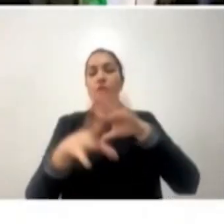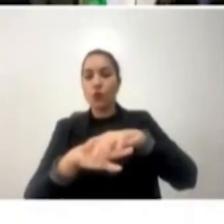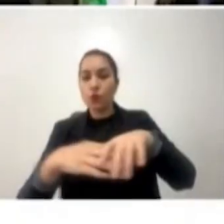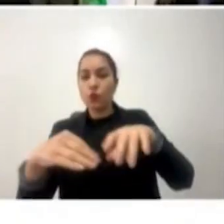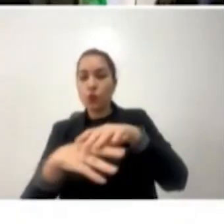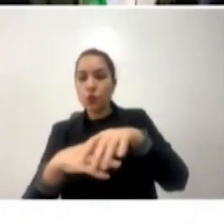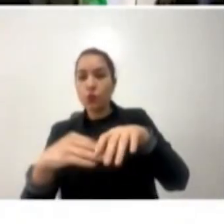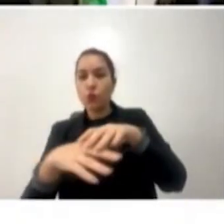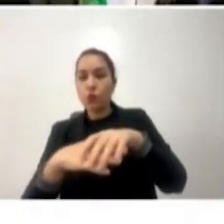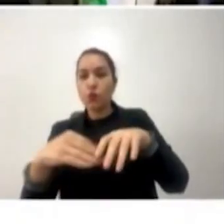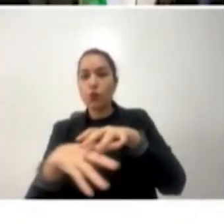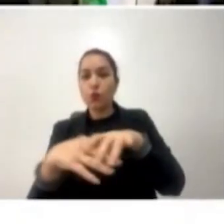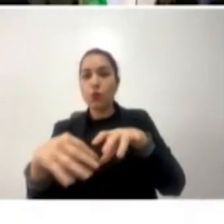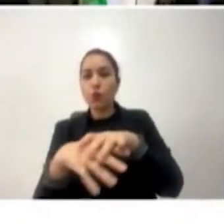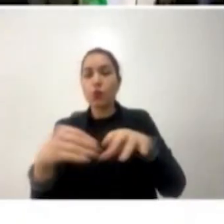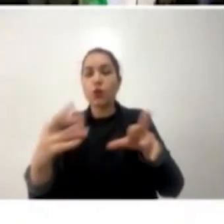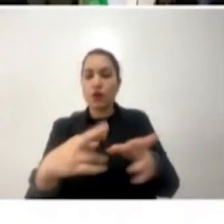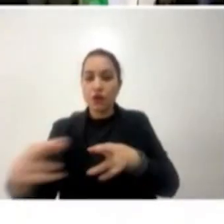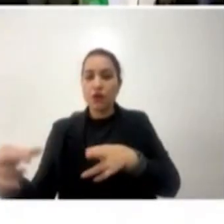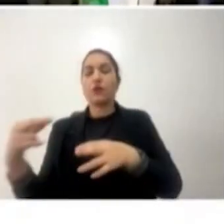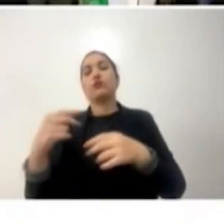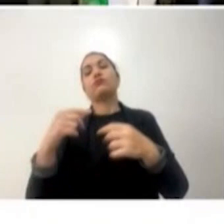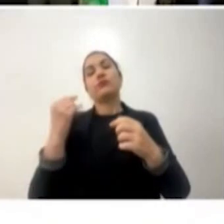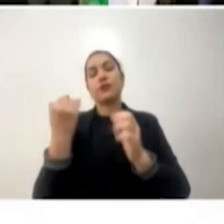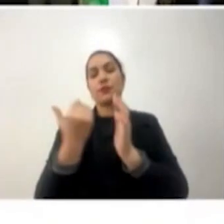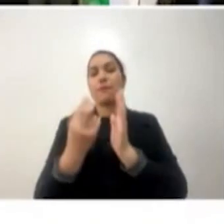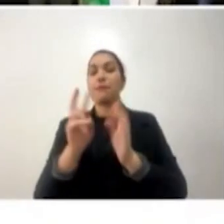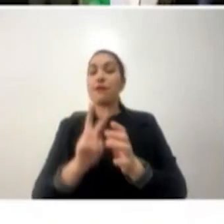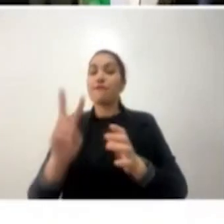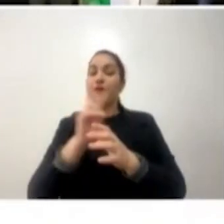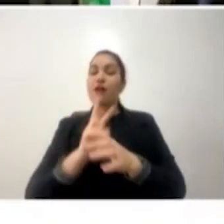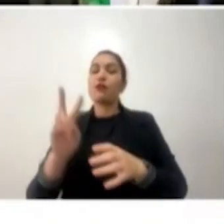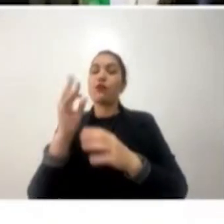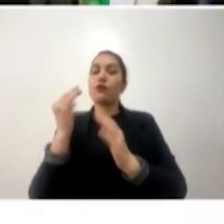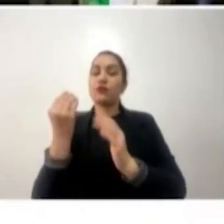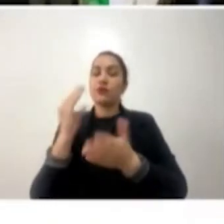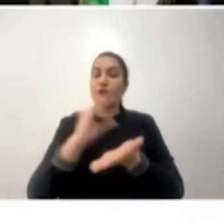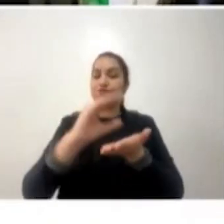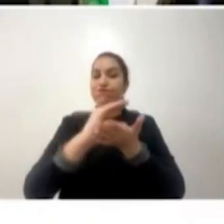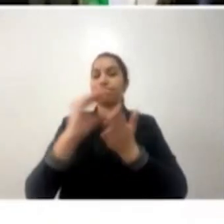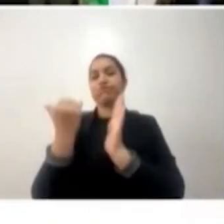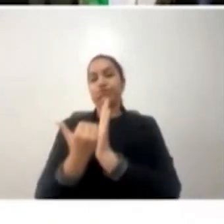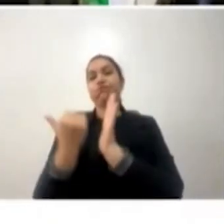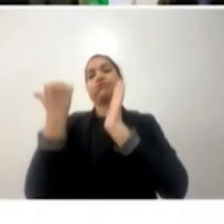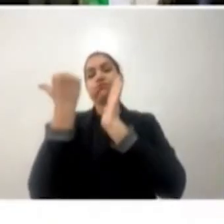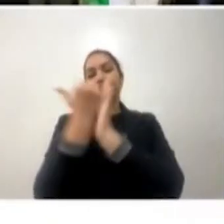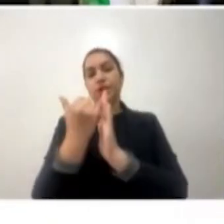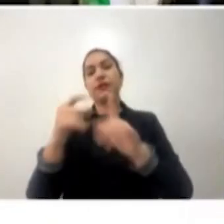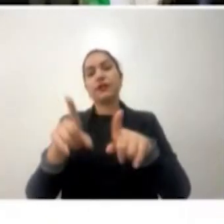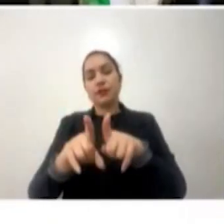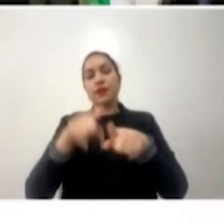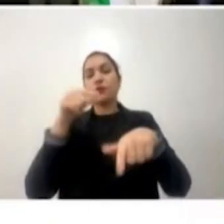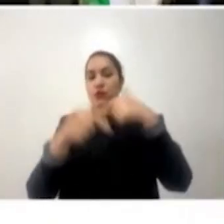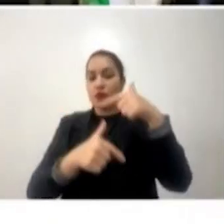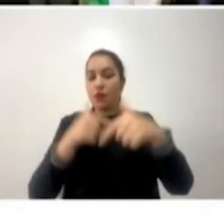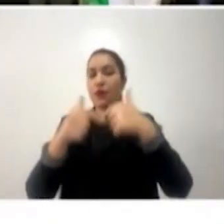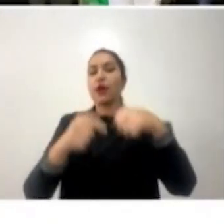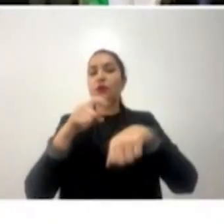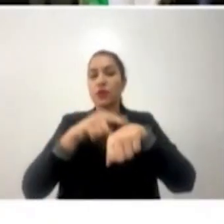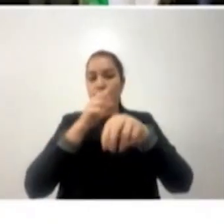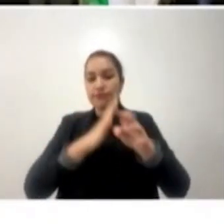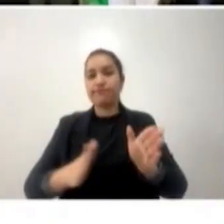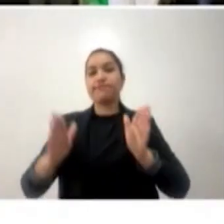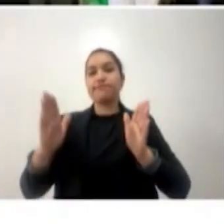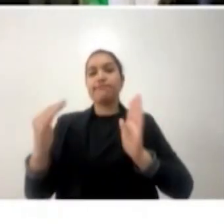dragagem, ela sugere um valor muito maior, um investimento maior e também um tempo de operação maior. Então, por